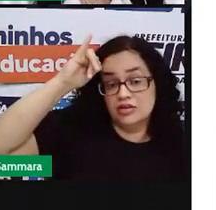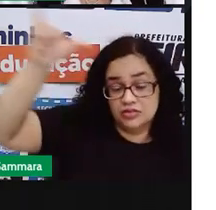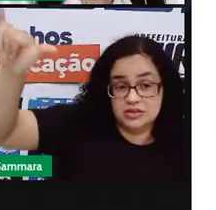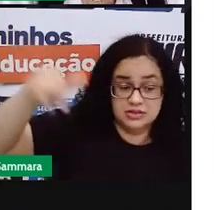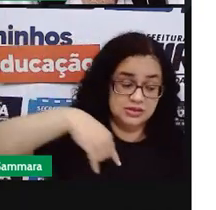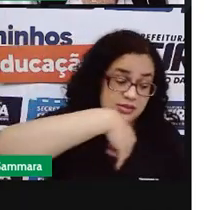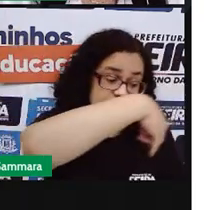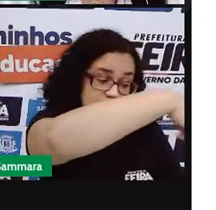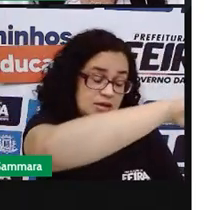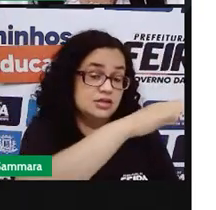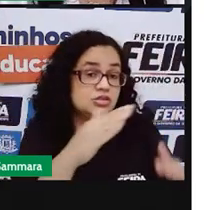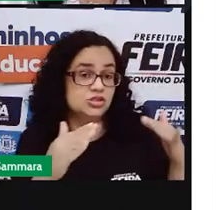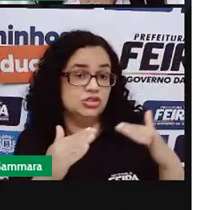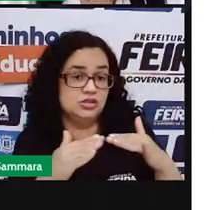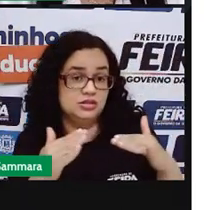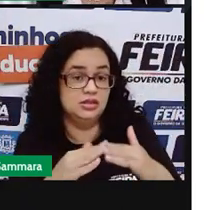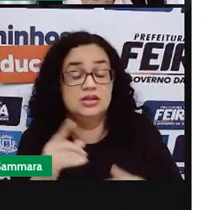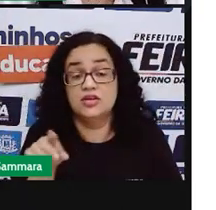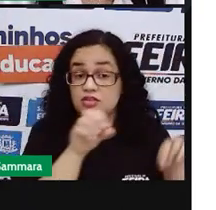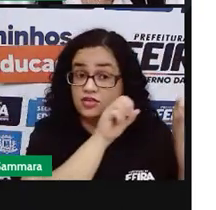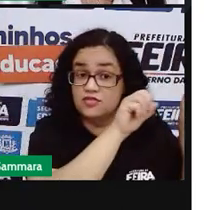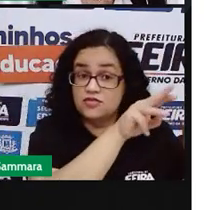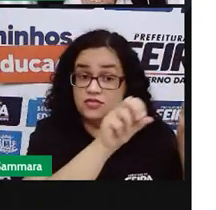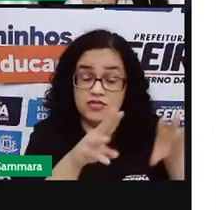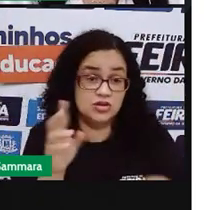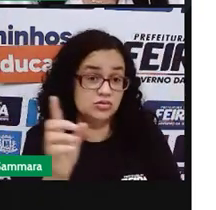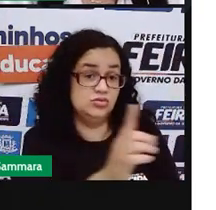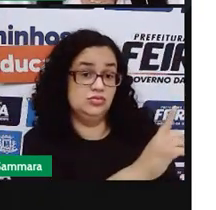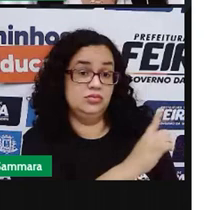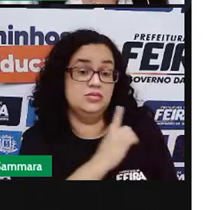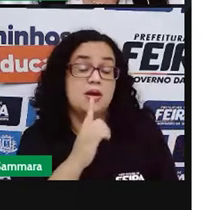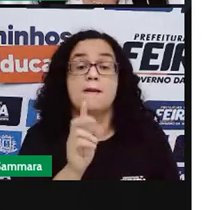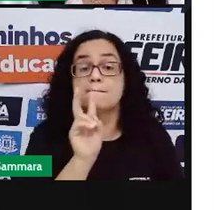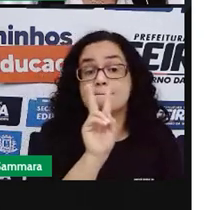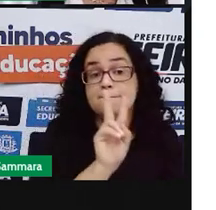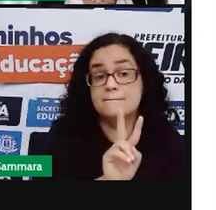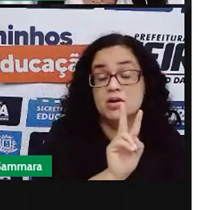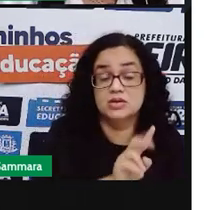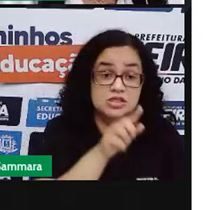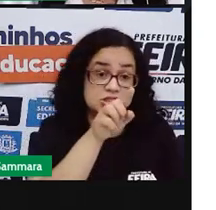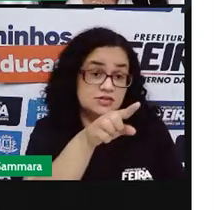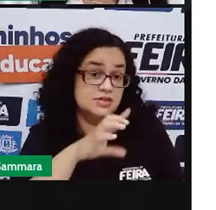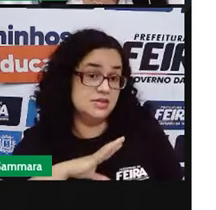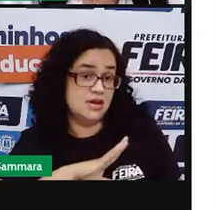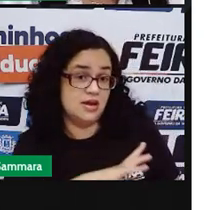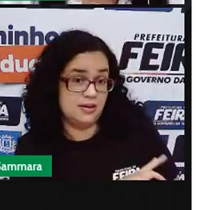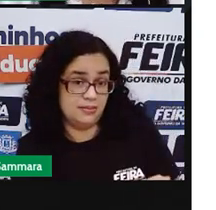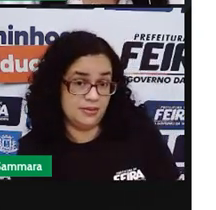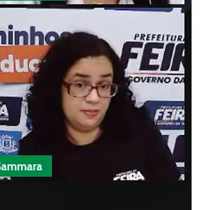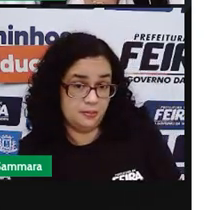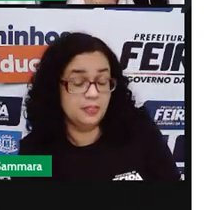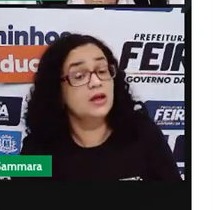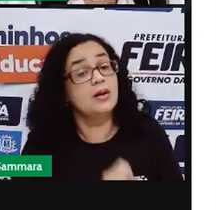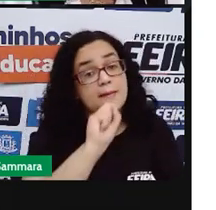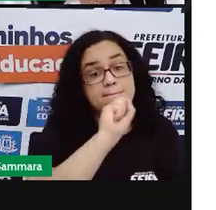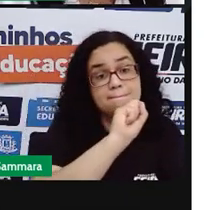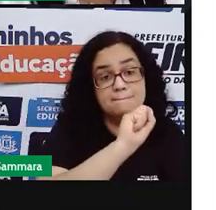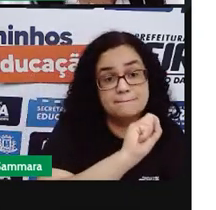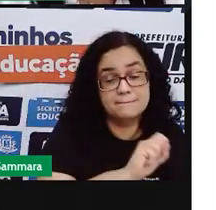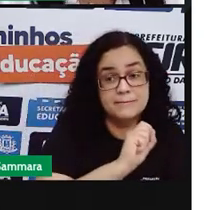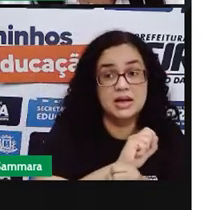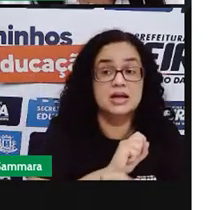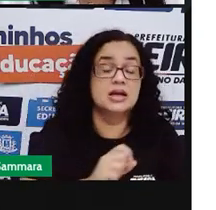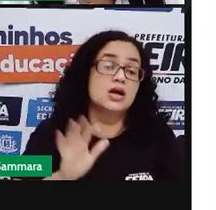casa. Não faça o vírus circular. Proteja quem você ama. Vamos parar o